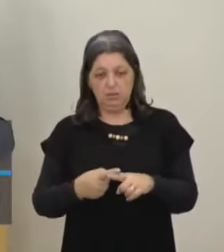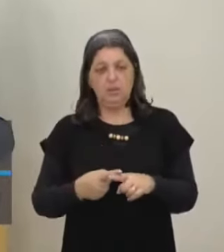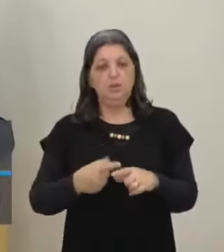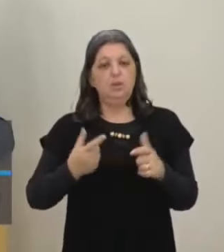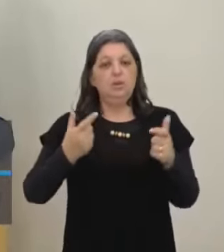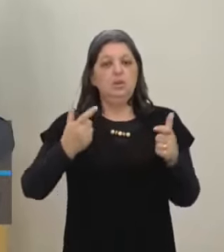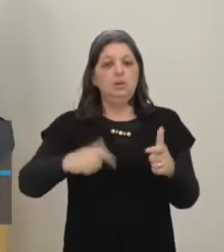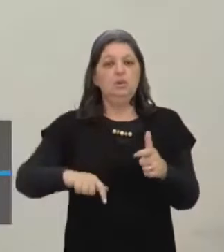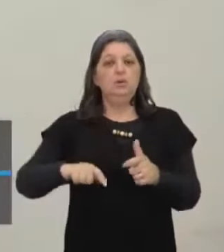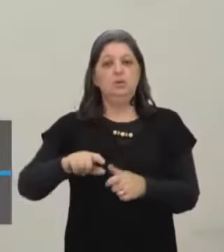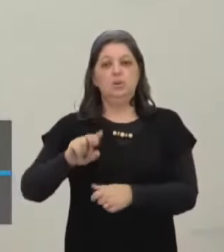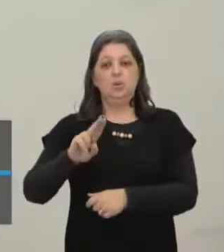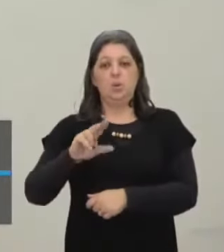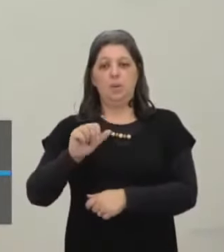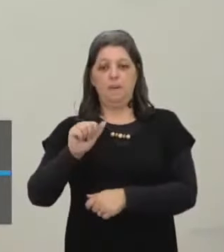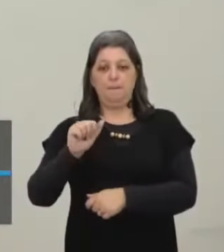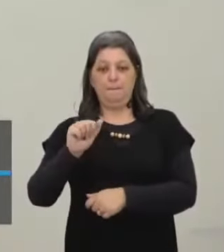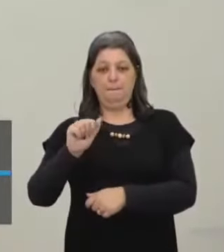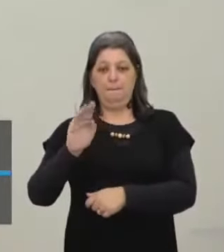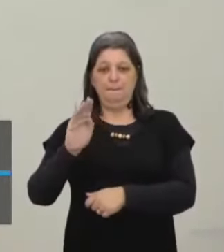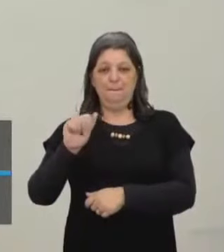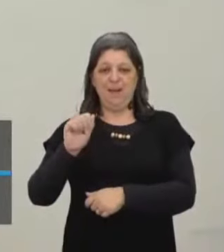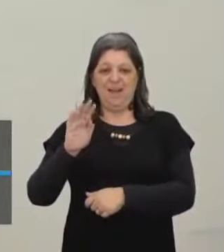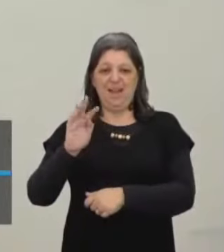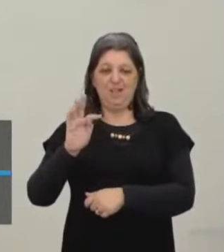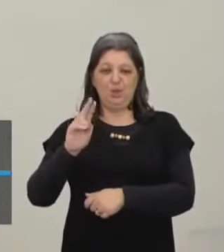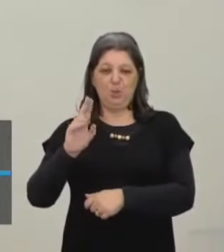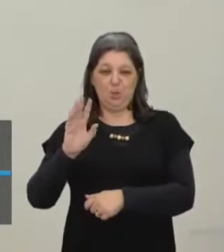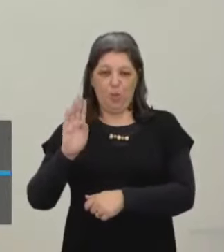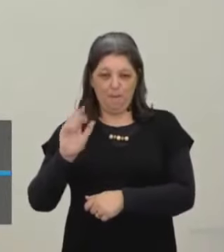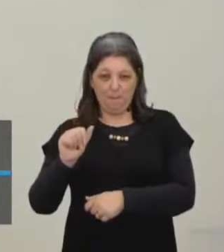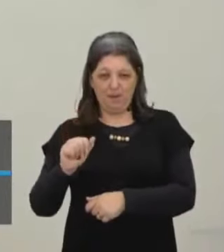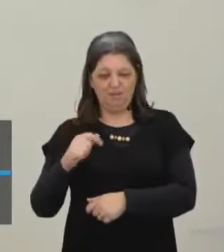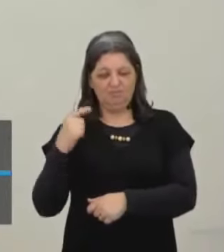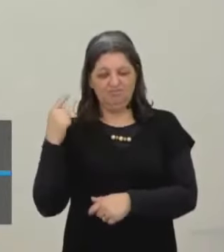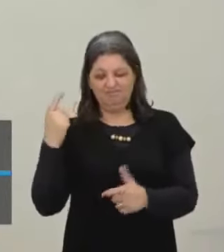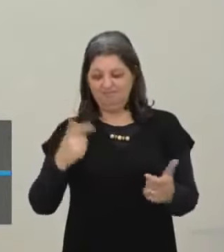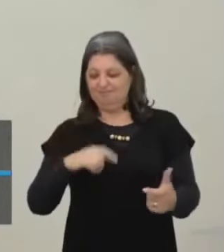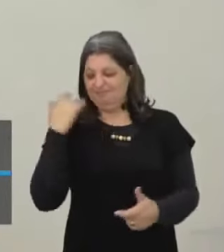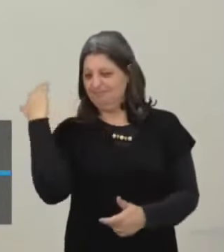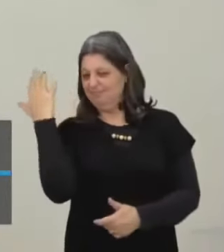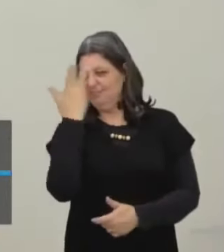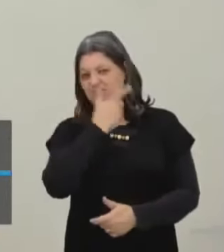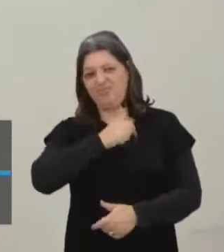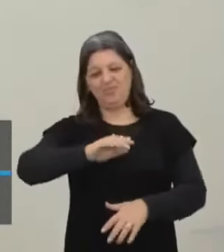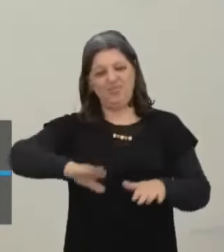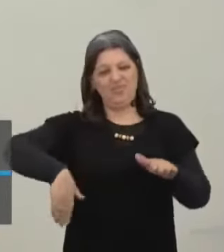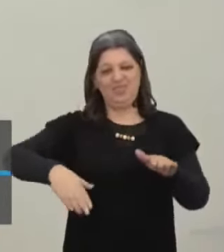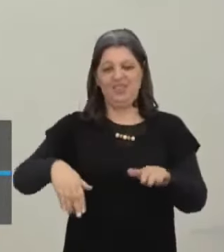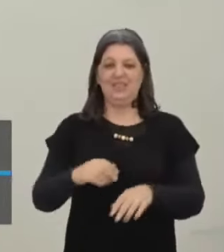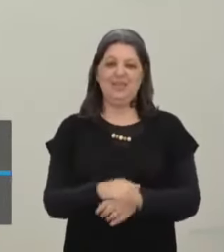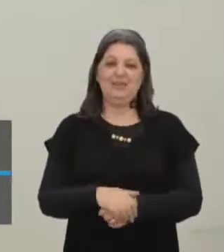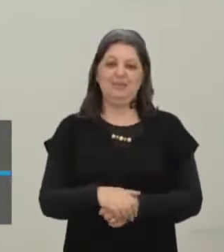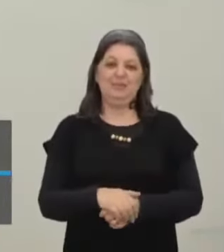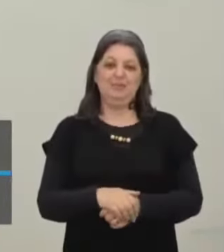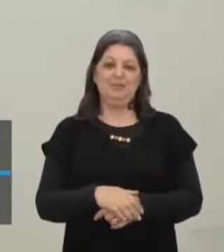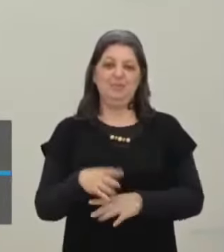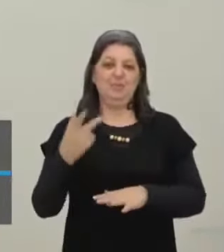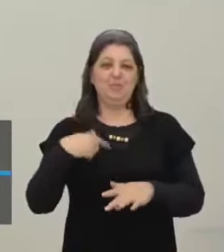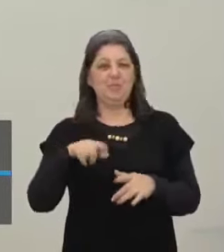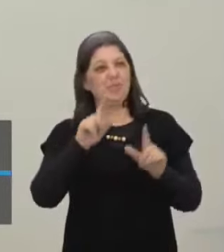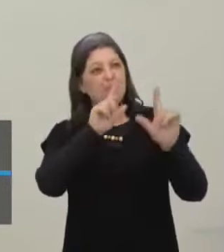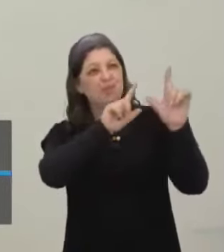Ubatuba Que inveja Ubatuba É um dos lugares mais belos Que eu já conheço Adoro Às vezes a gente vê aqueles